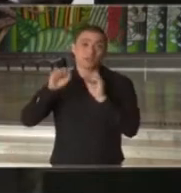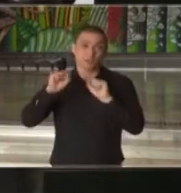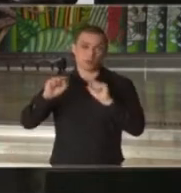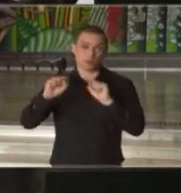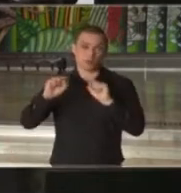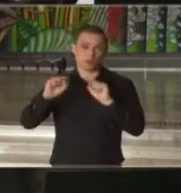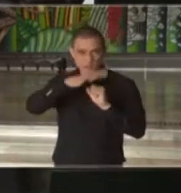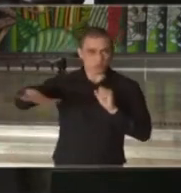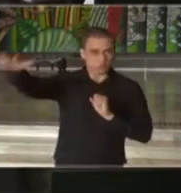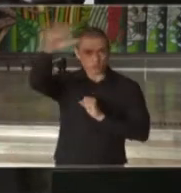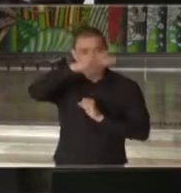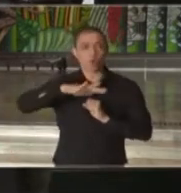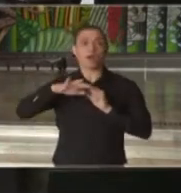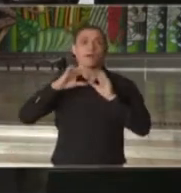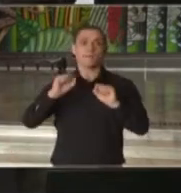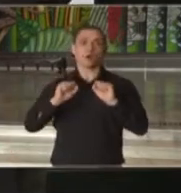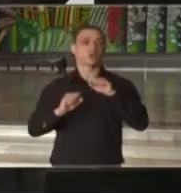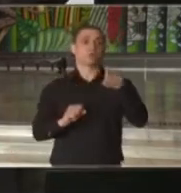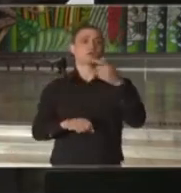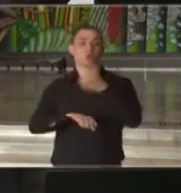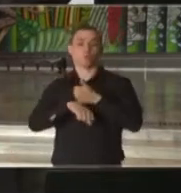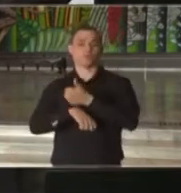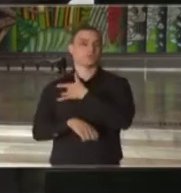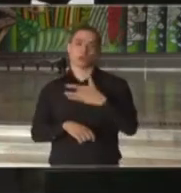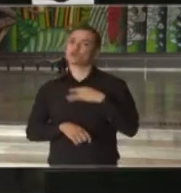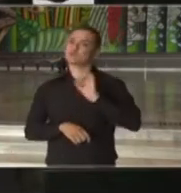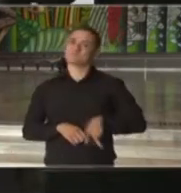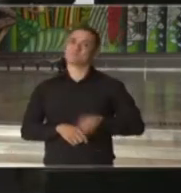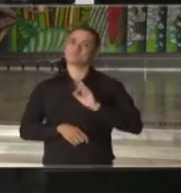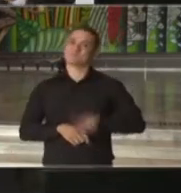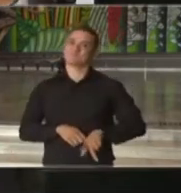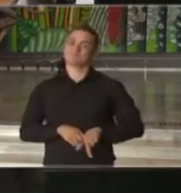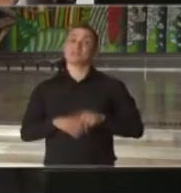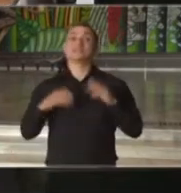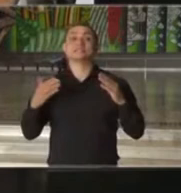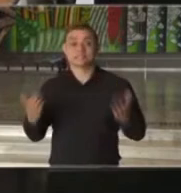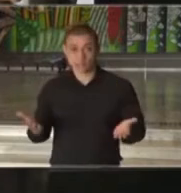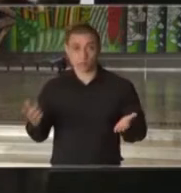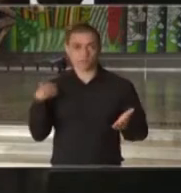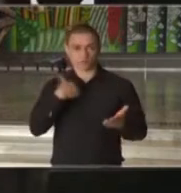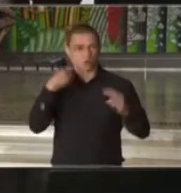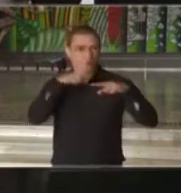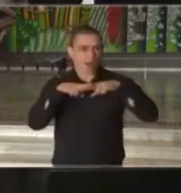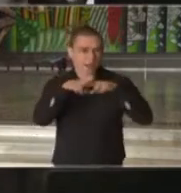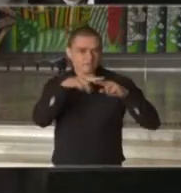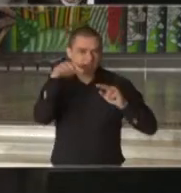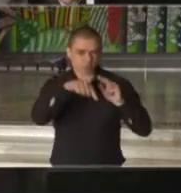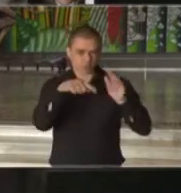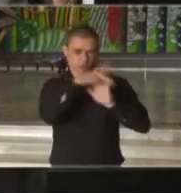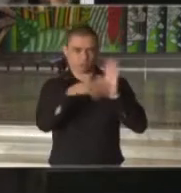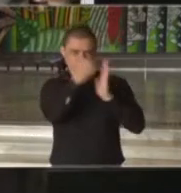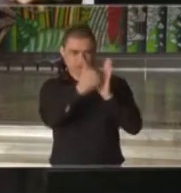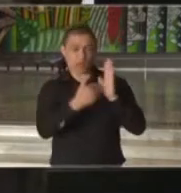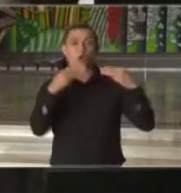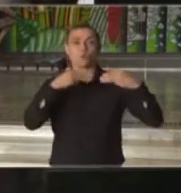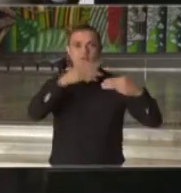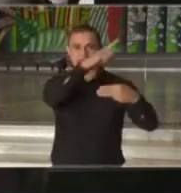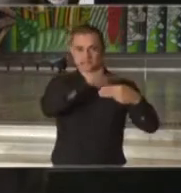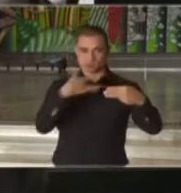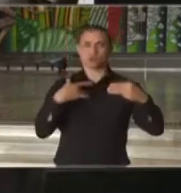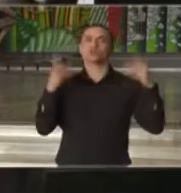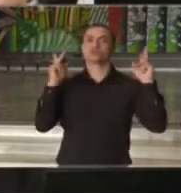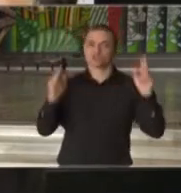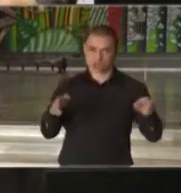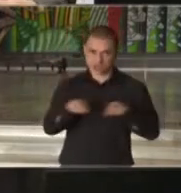o público em geral, não para os profissionais de saúde. Então, nós estamos fazendo esta revisão, estamos alinhados com o Ministério. Até